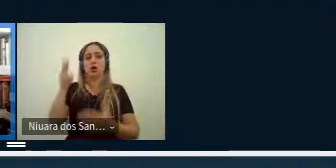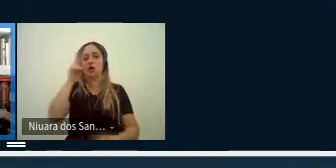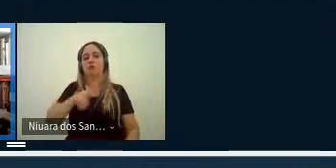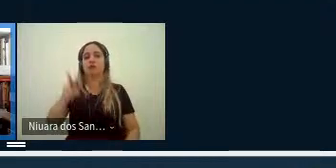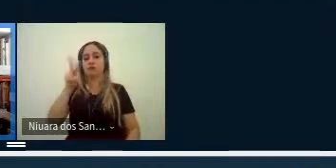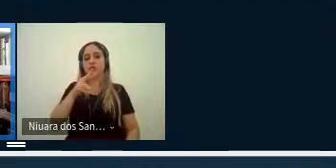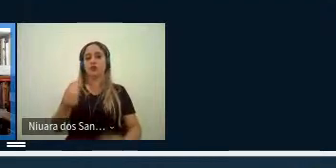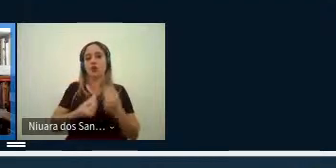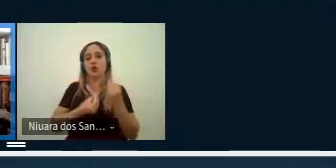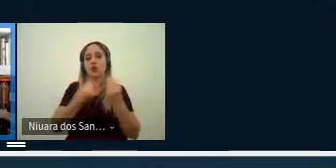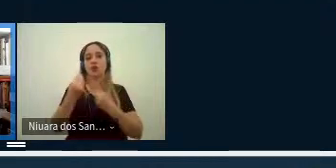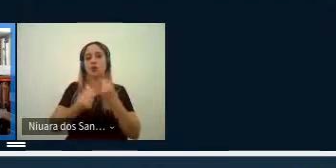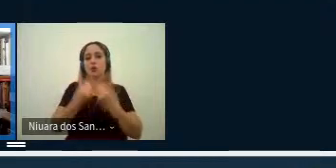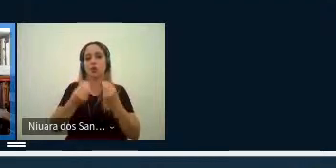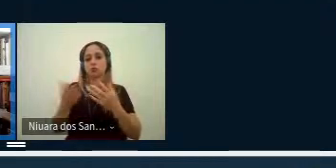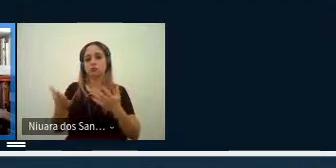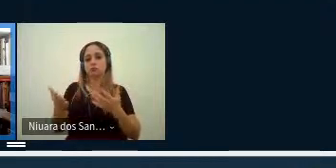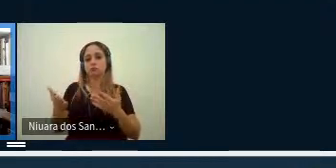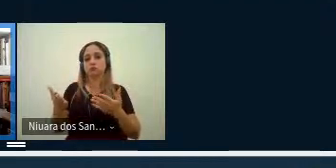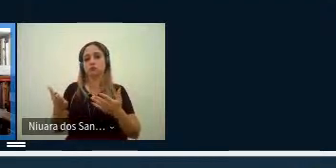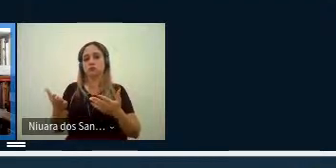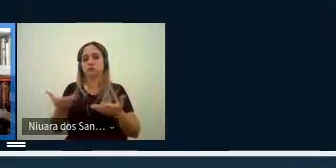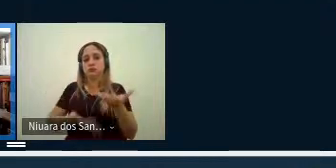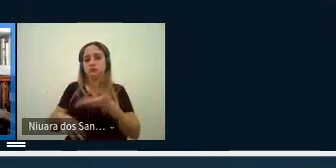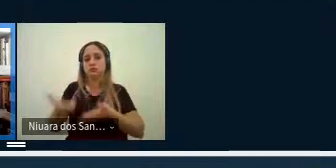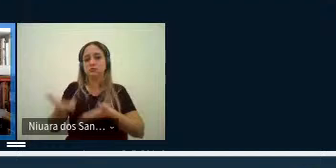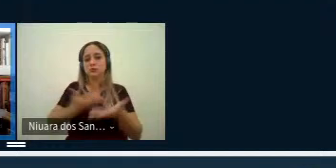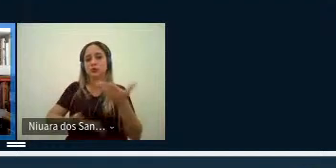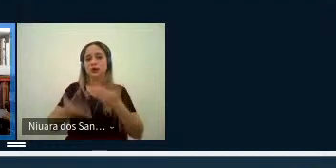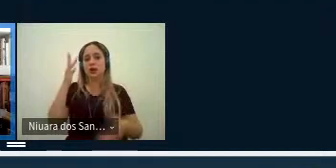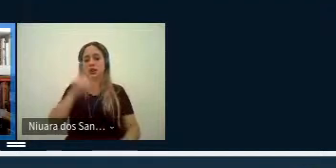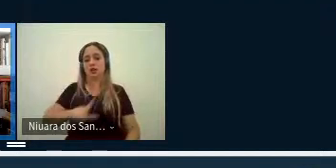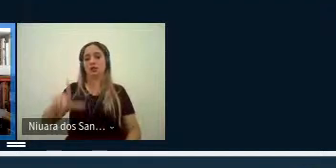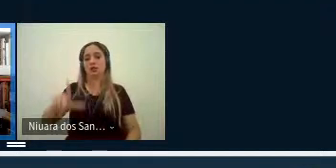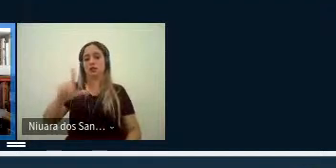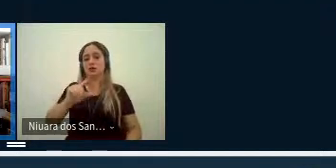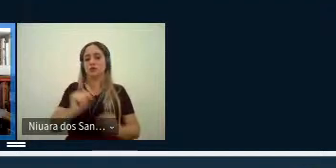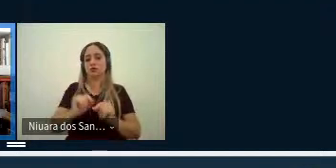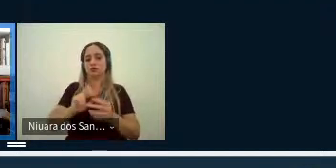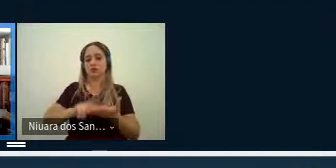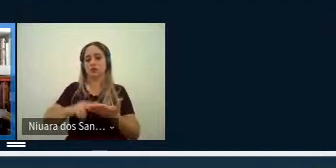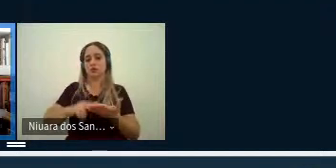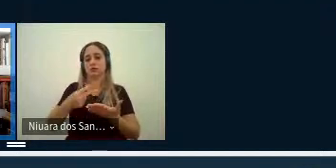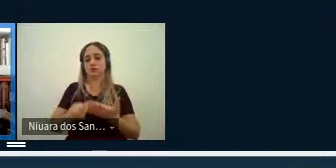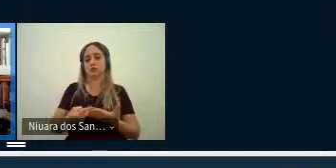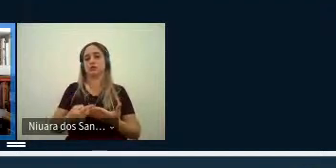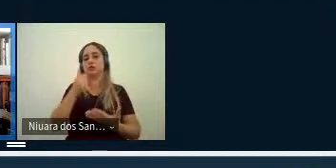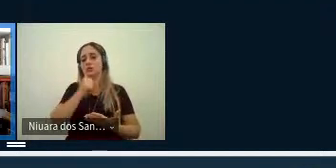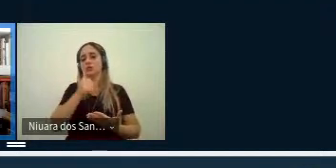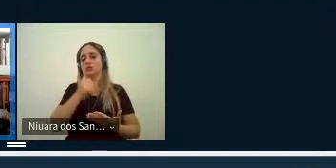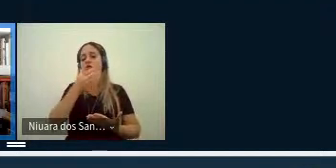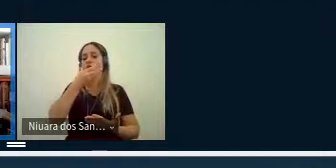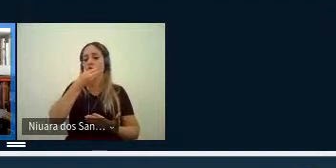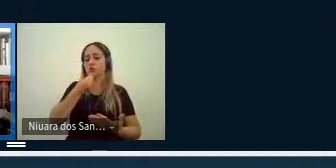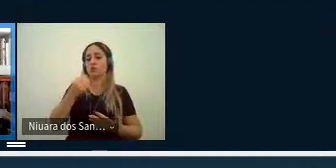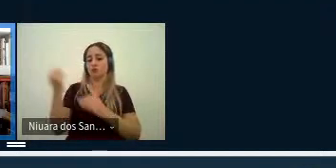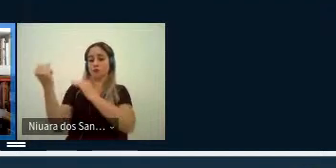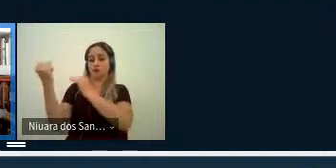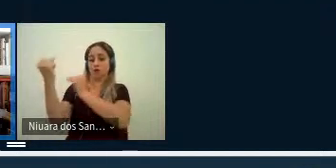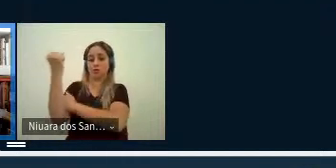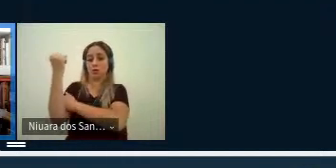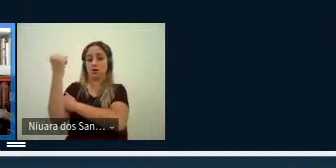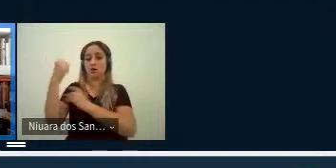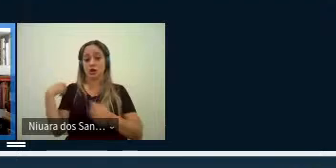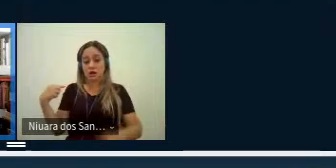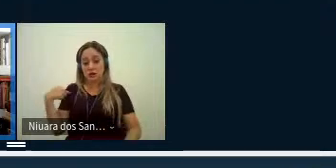então como uma mediação literária fazendo com que tradutores né tradutoras feministas assumissem papel